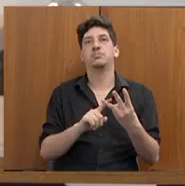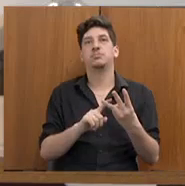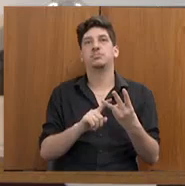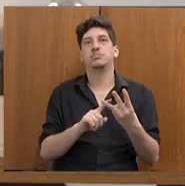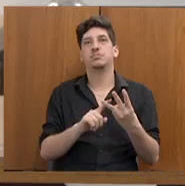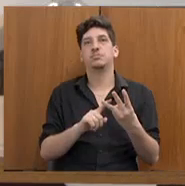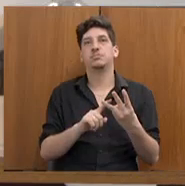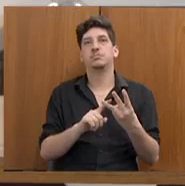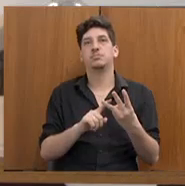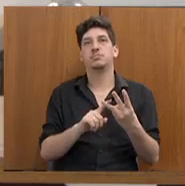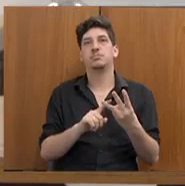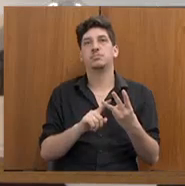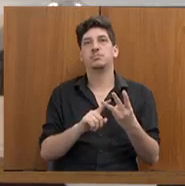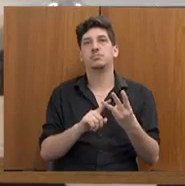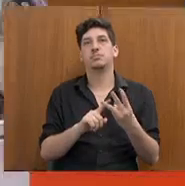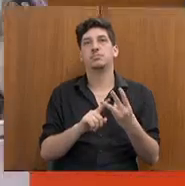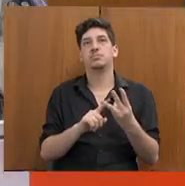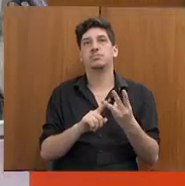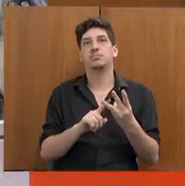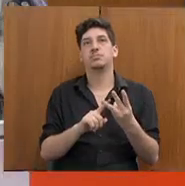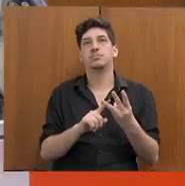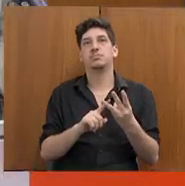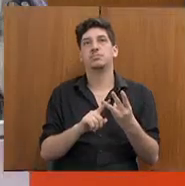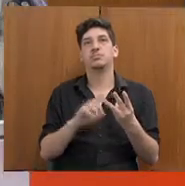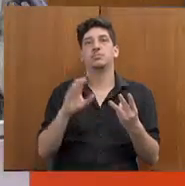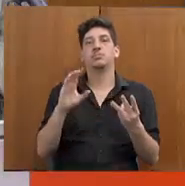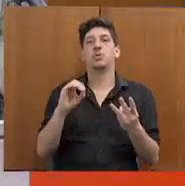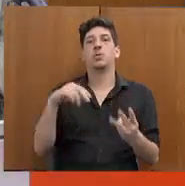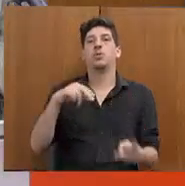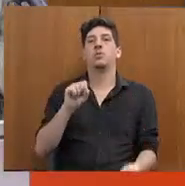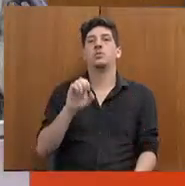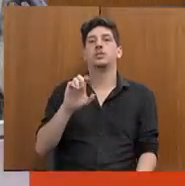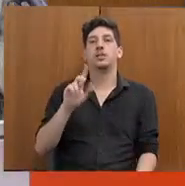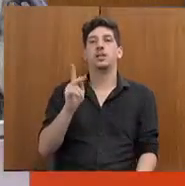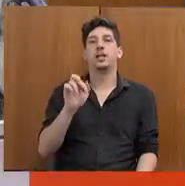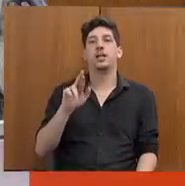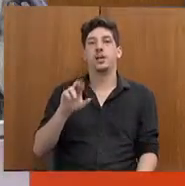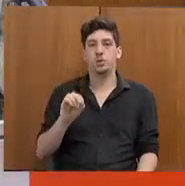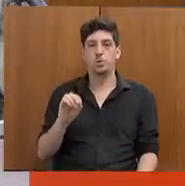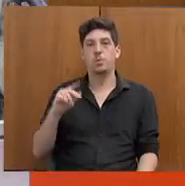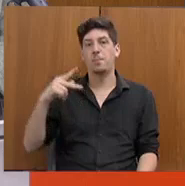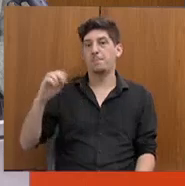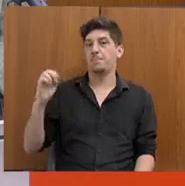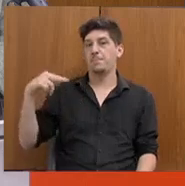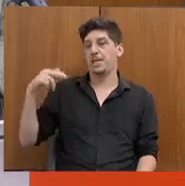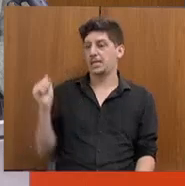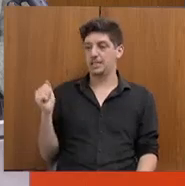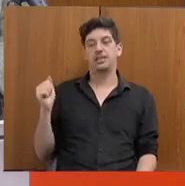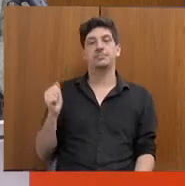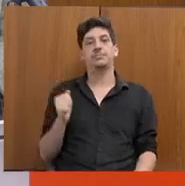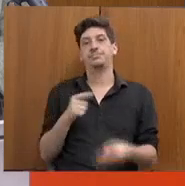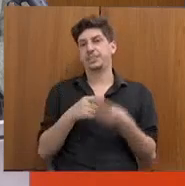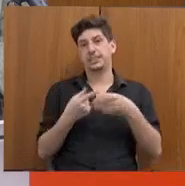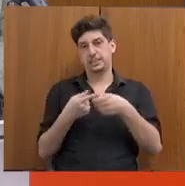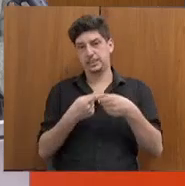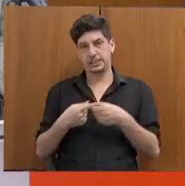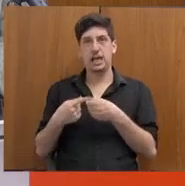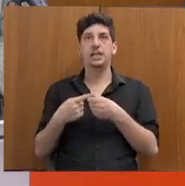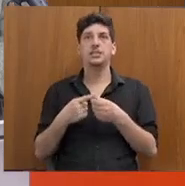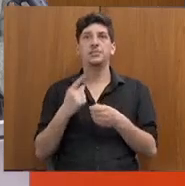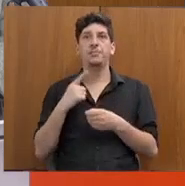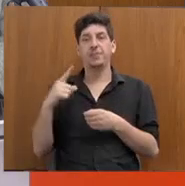e também ali de Conselheiro Pena. Estamos ali com uma situação difícil ali de